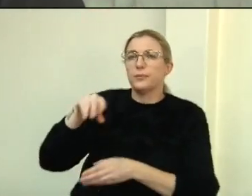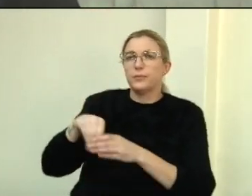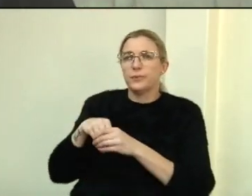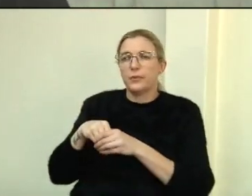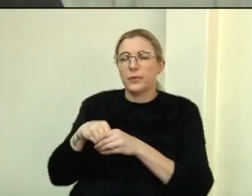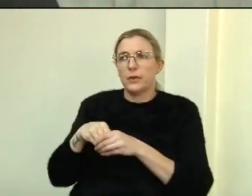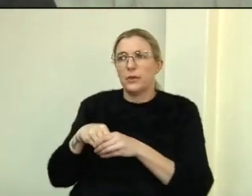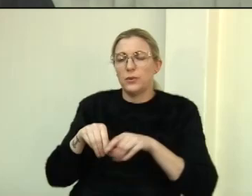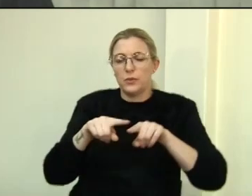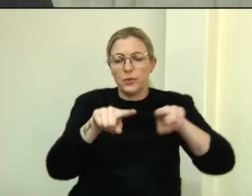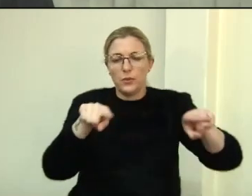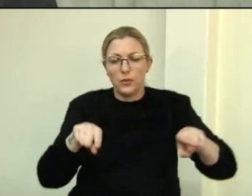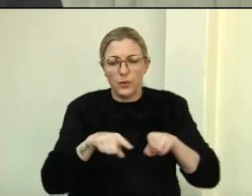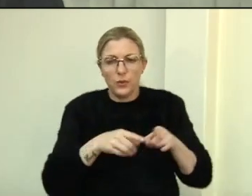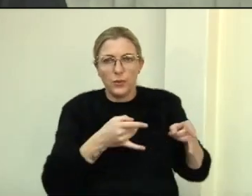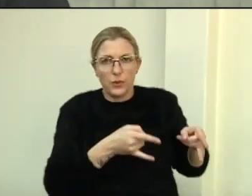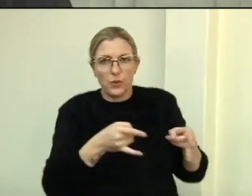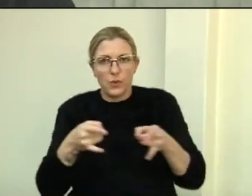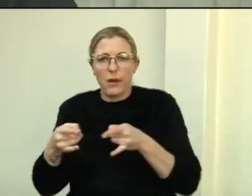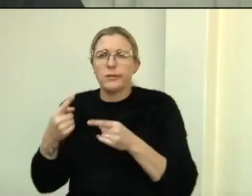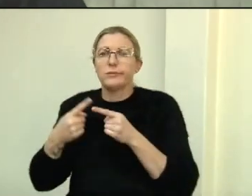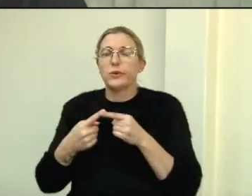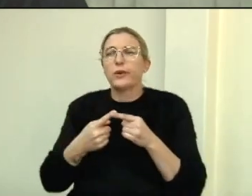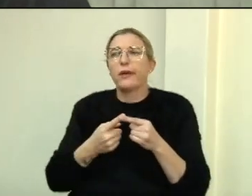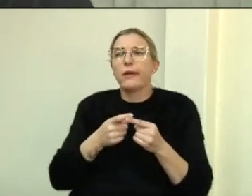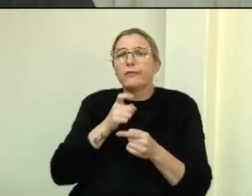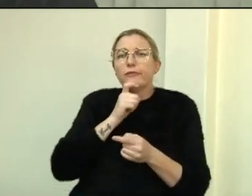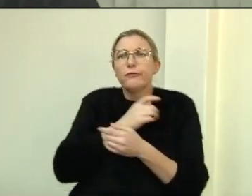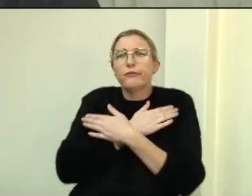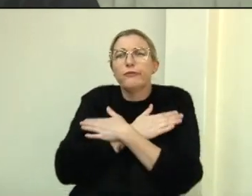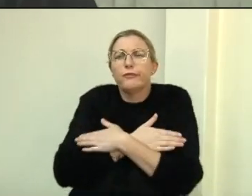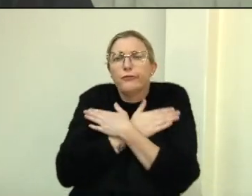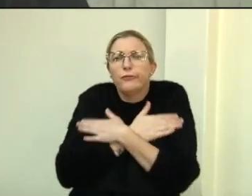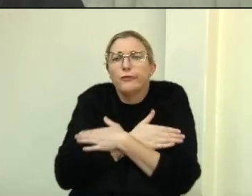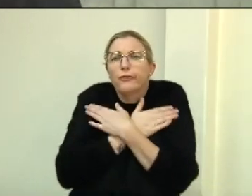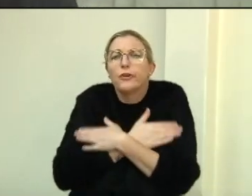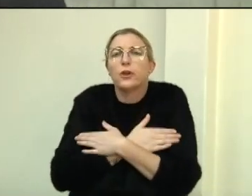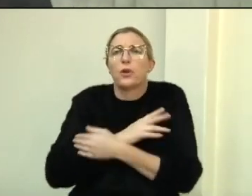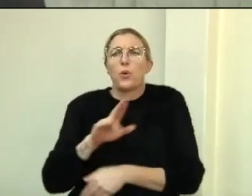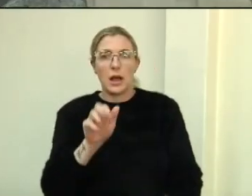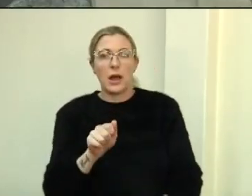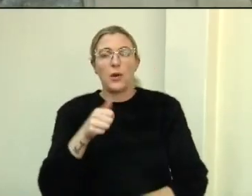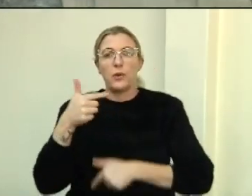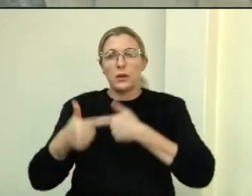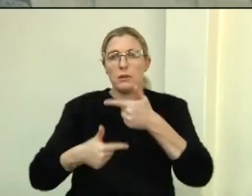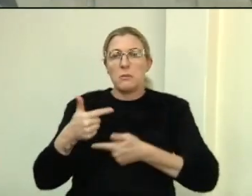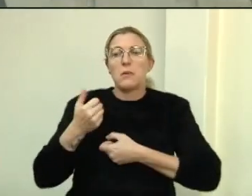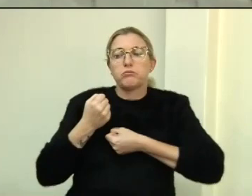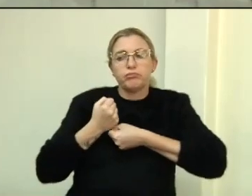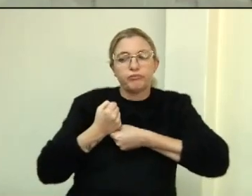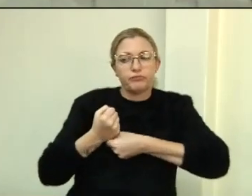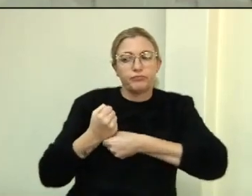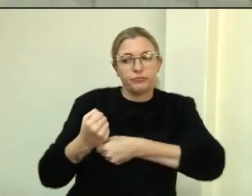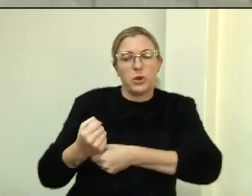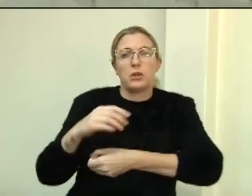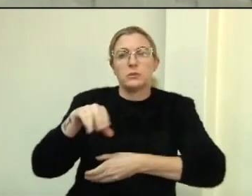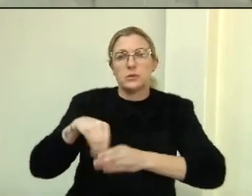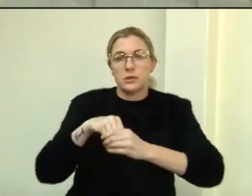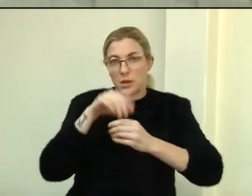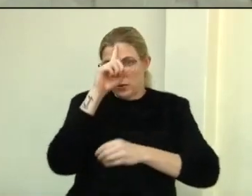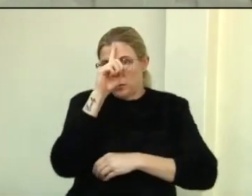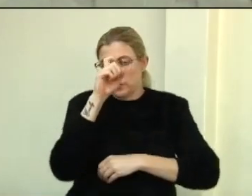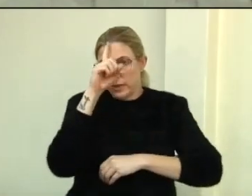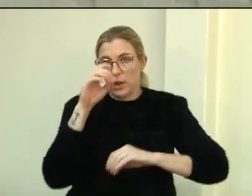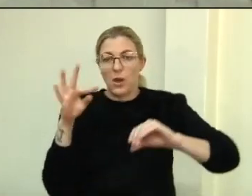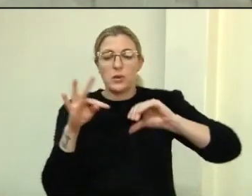frio e no verão ninguém aguenta o calor lá. Então, só para deixar registrado, senhor presidente. A sabe da importância que a gente tem desses